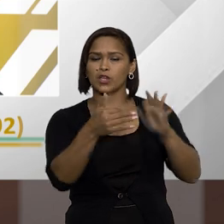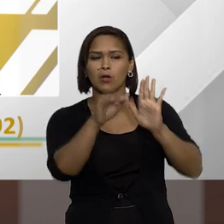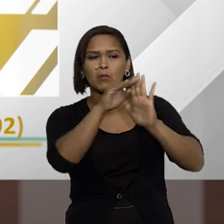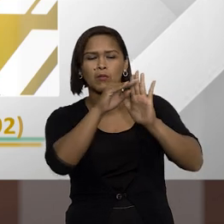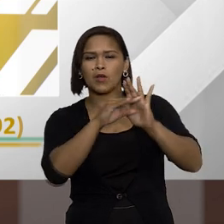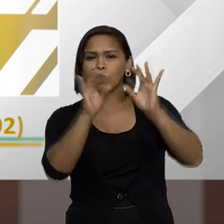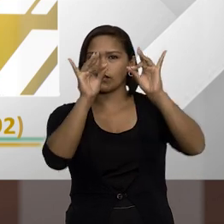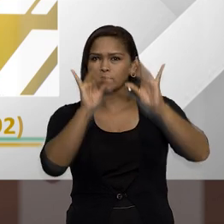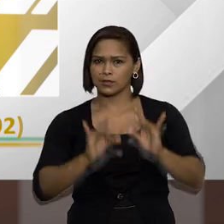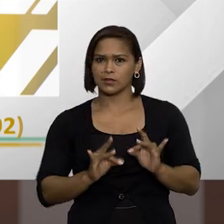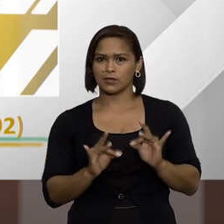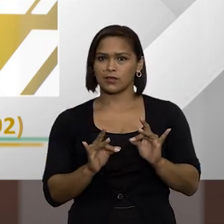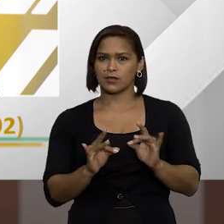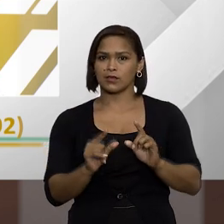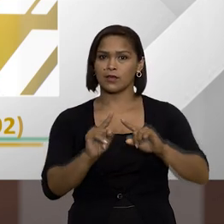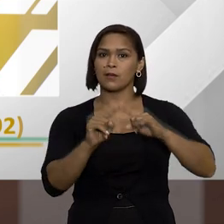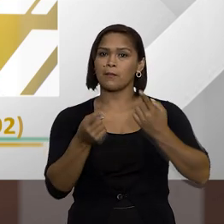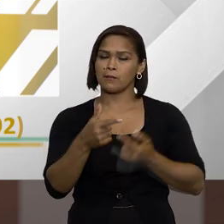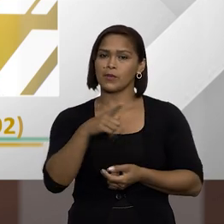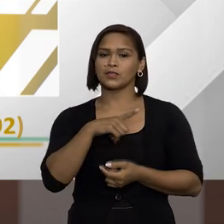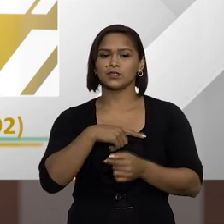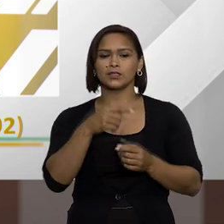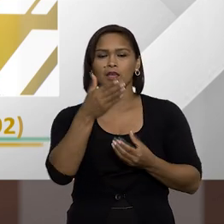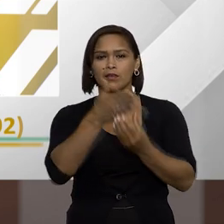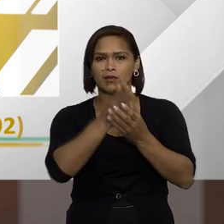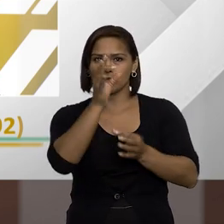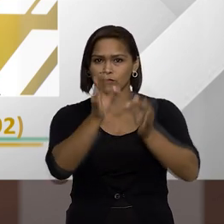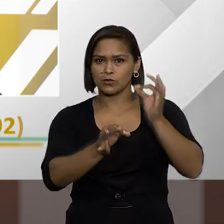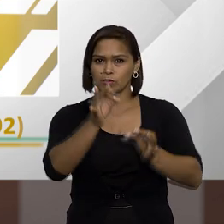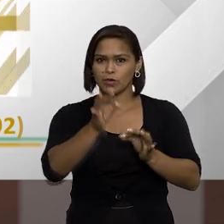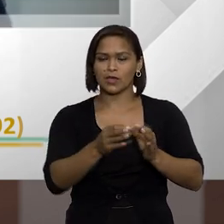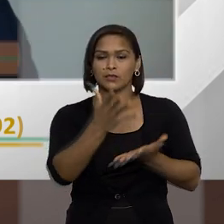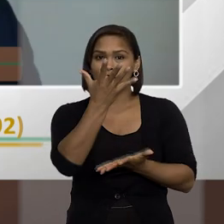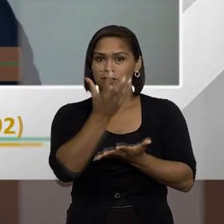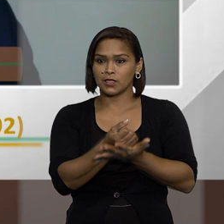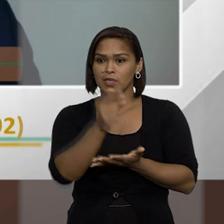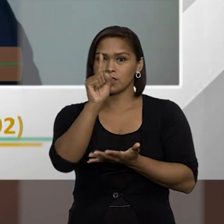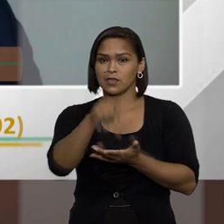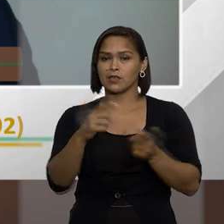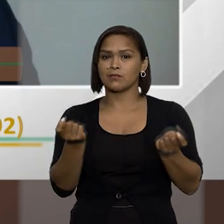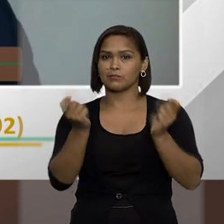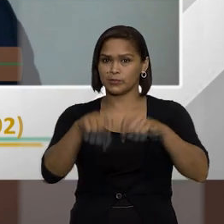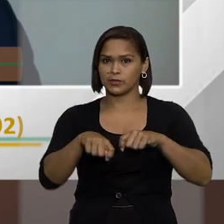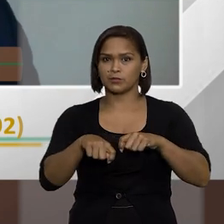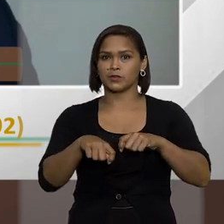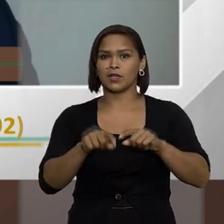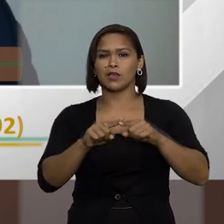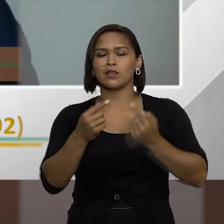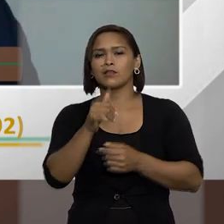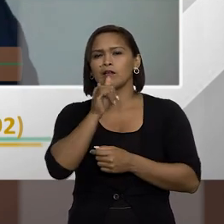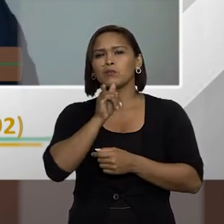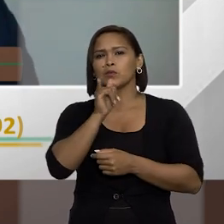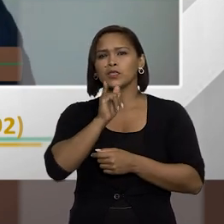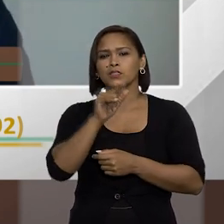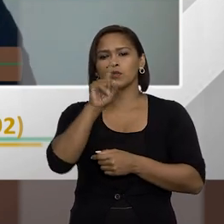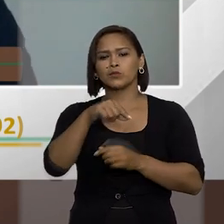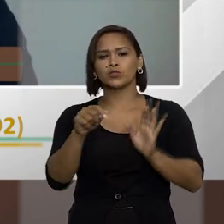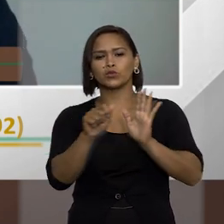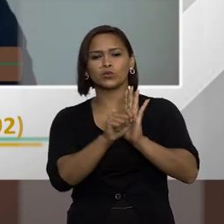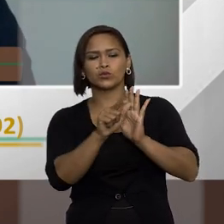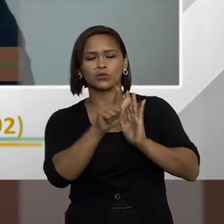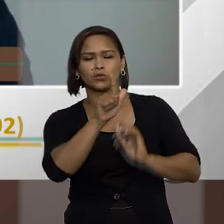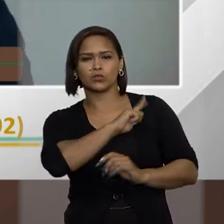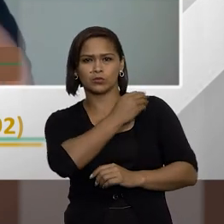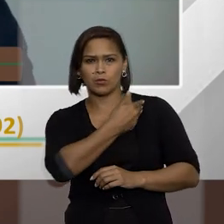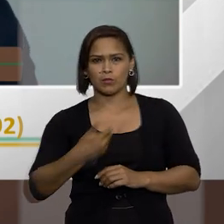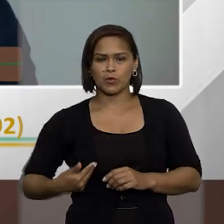trazendo esse detalhe mas existem julgados que admitem essa possibilidade então por exemplo se o agente